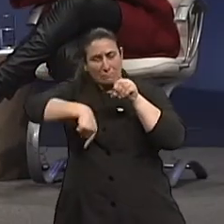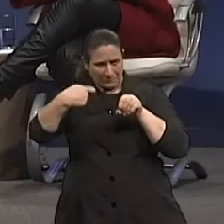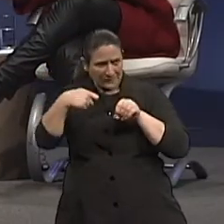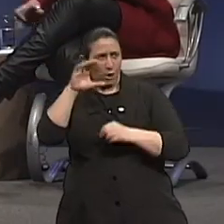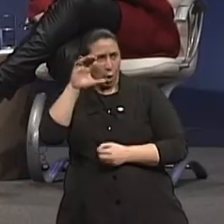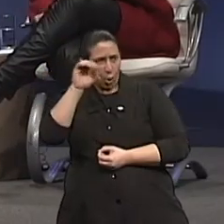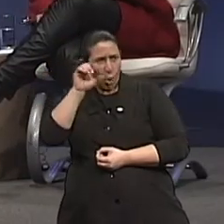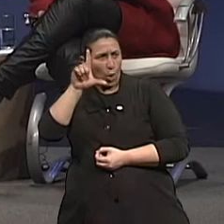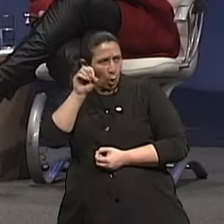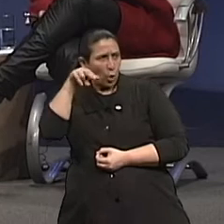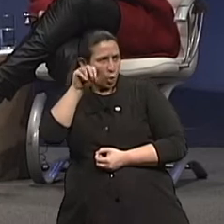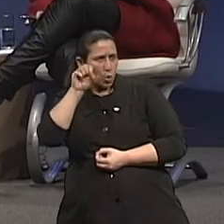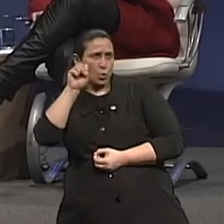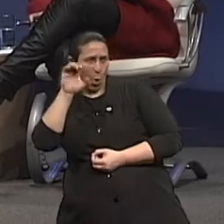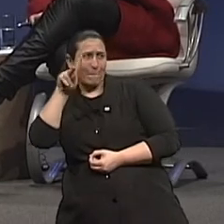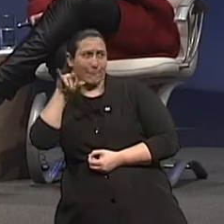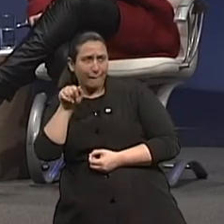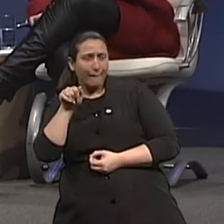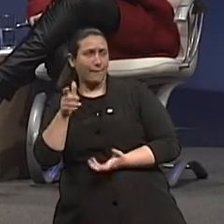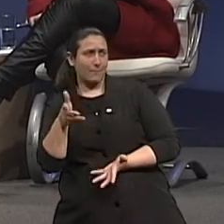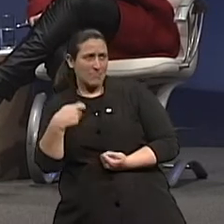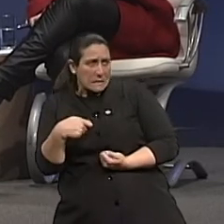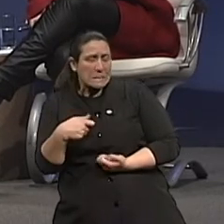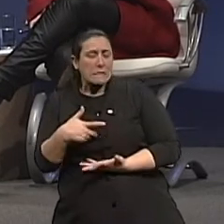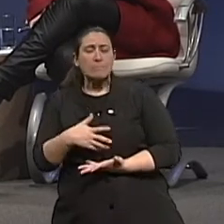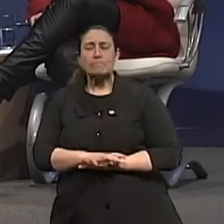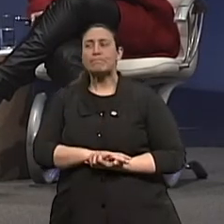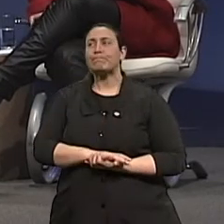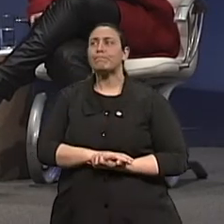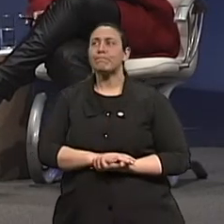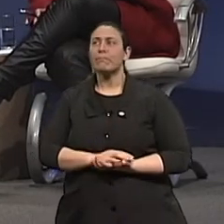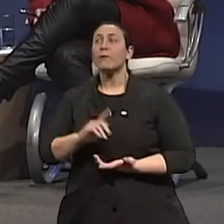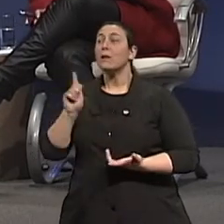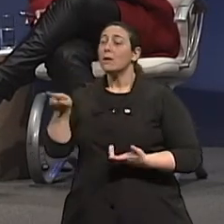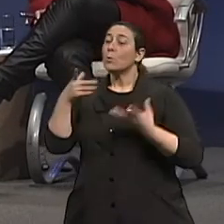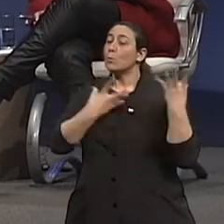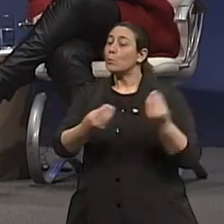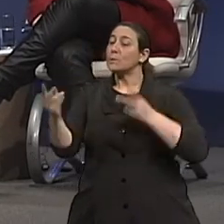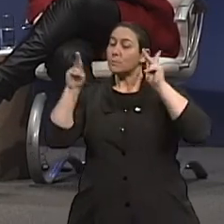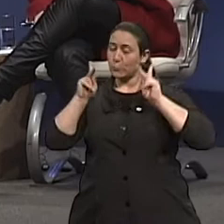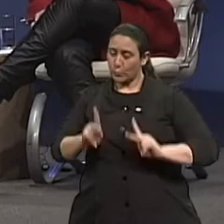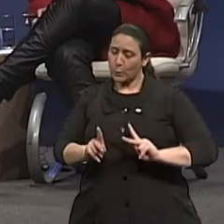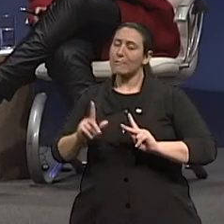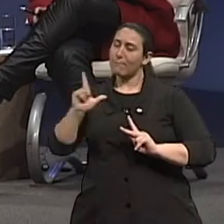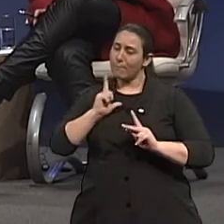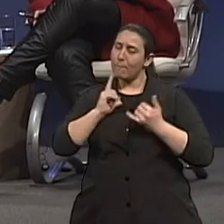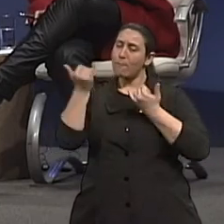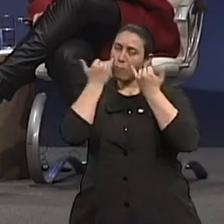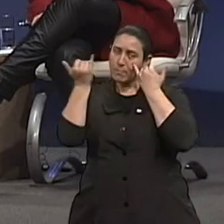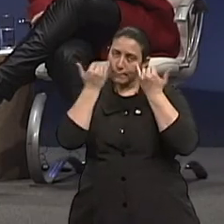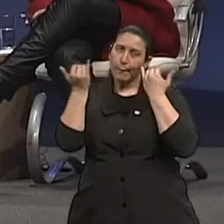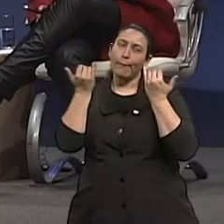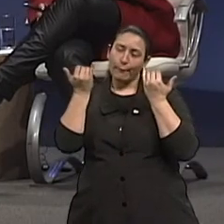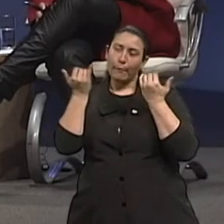É o exame hoje que realmente nos dá melhores informações e melhores oportunidades de intervir em